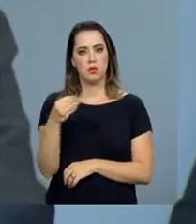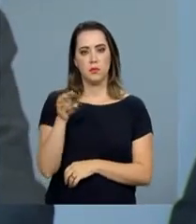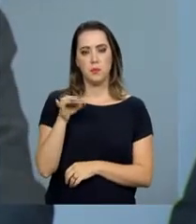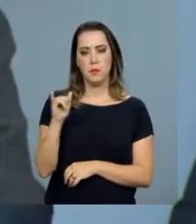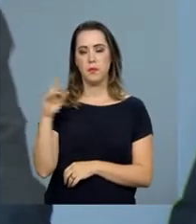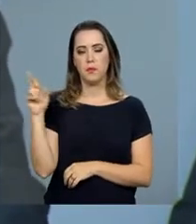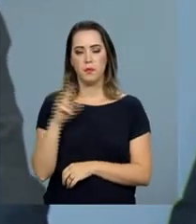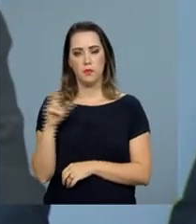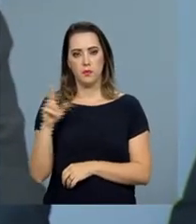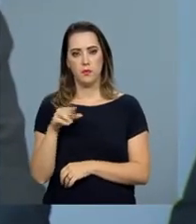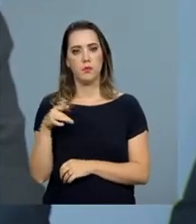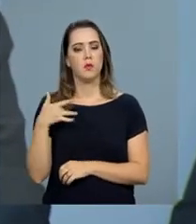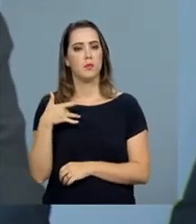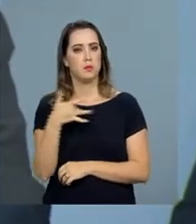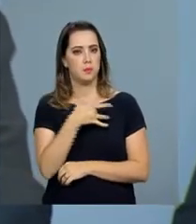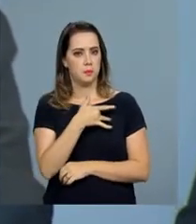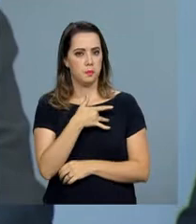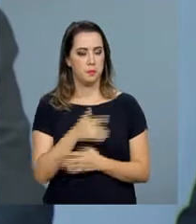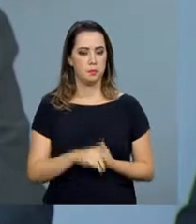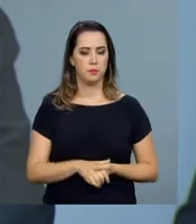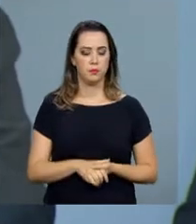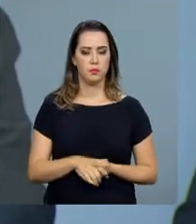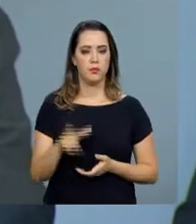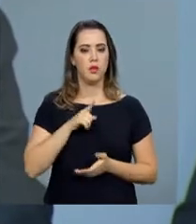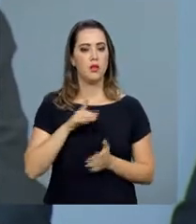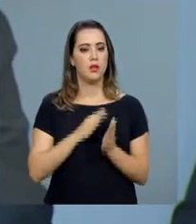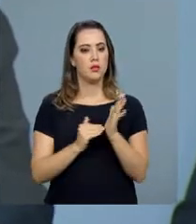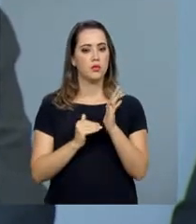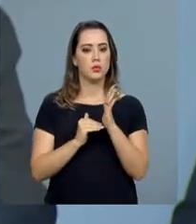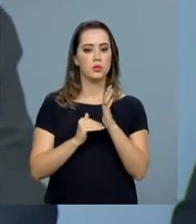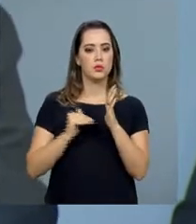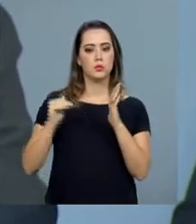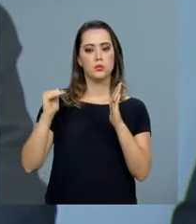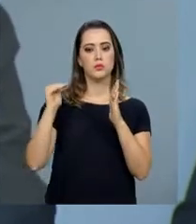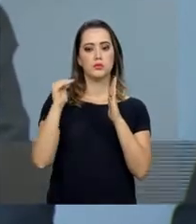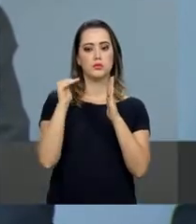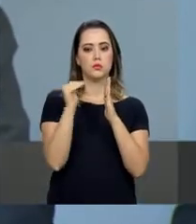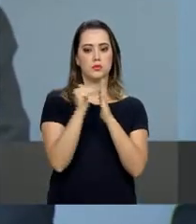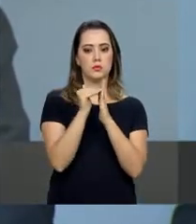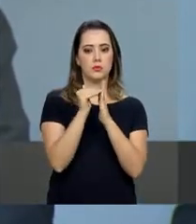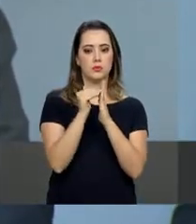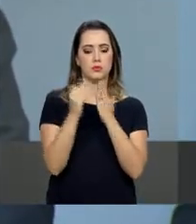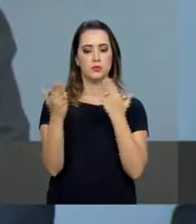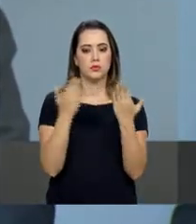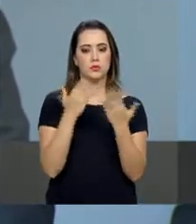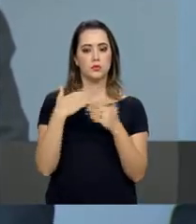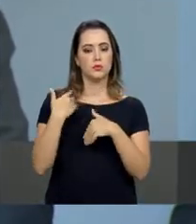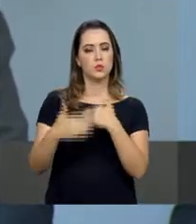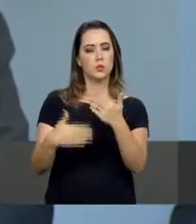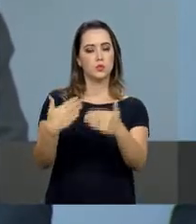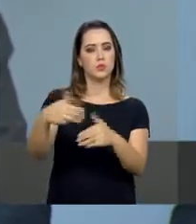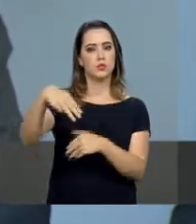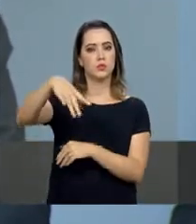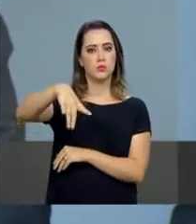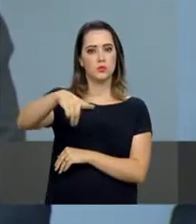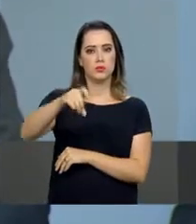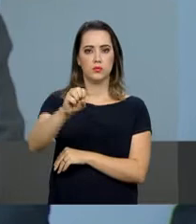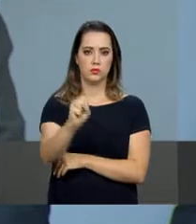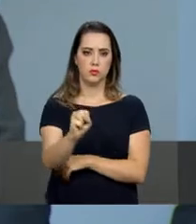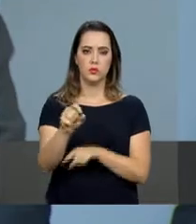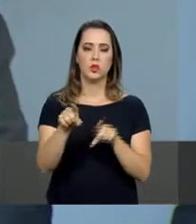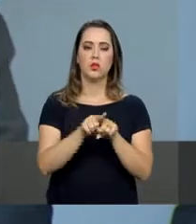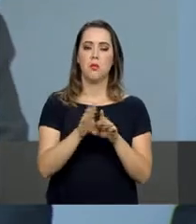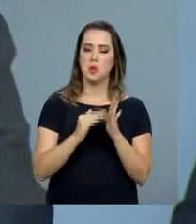bilhões para o da saúde. Houve um crescimento robusto no desenvolvimento social, um crescimento robusto em